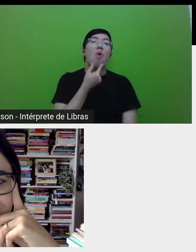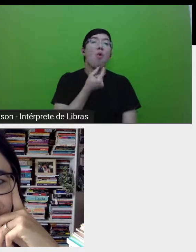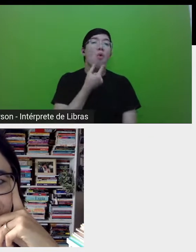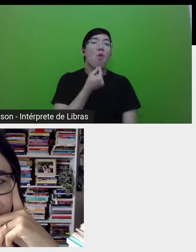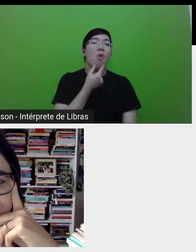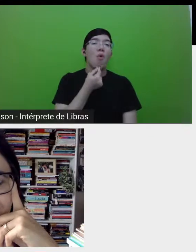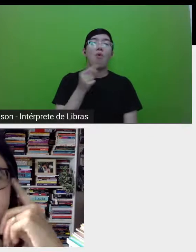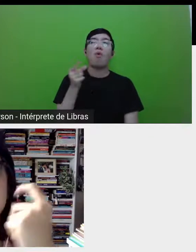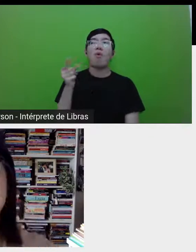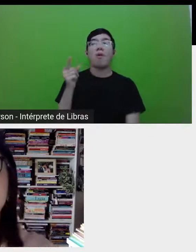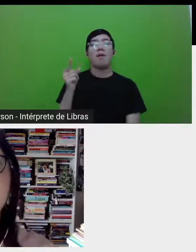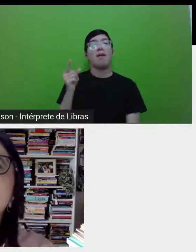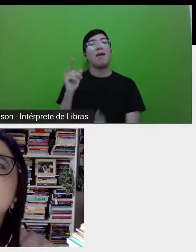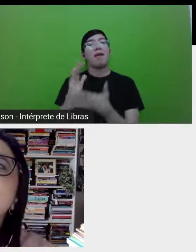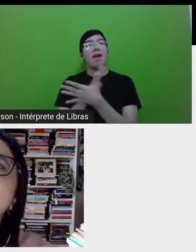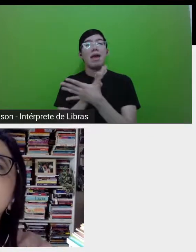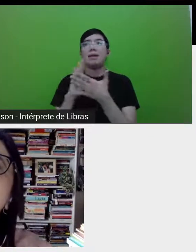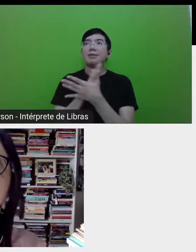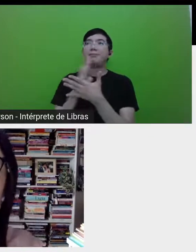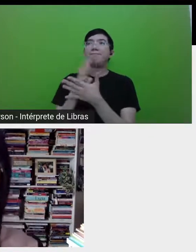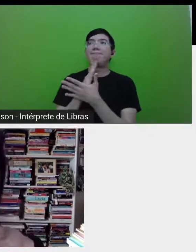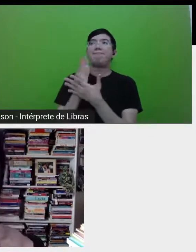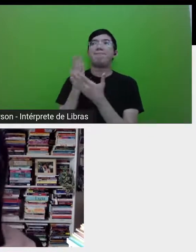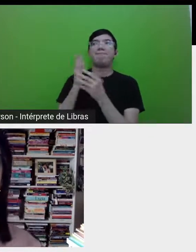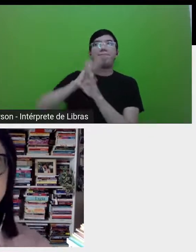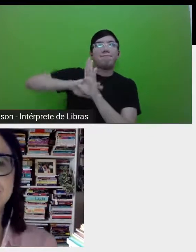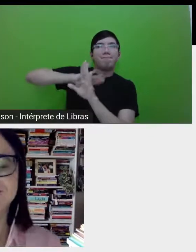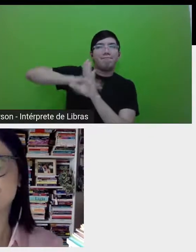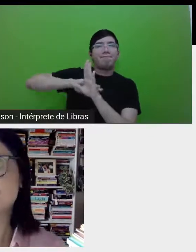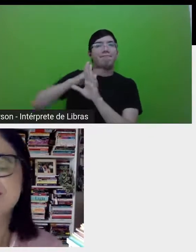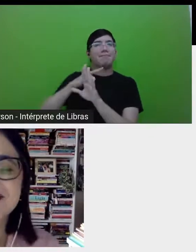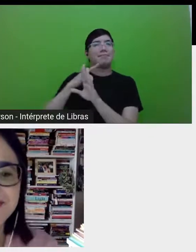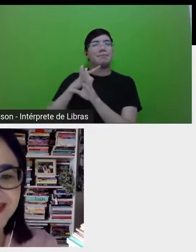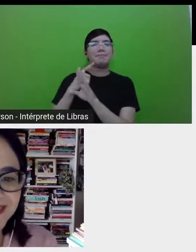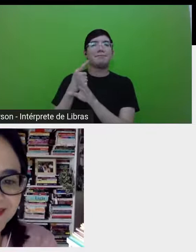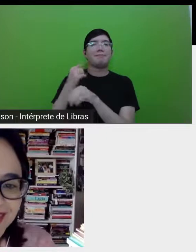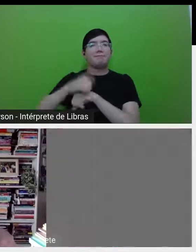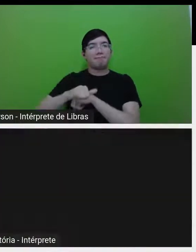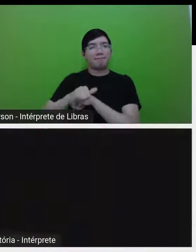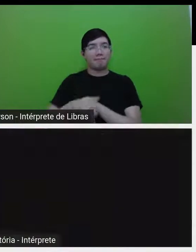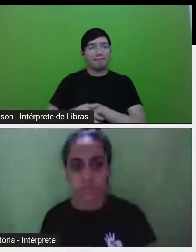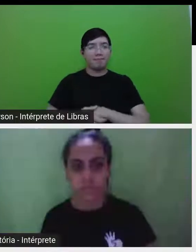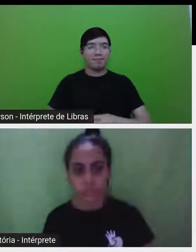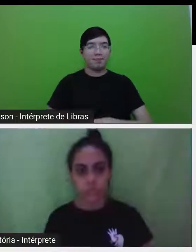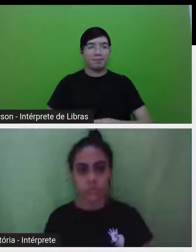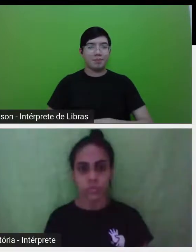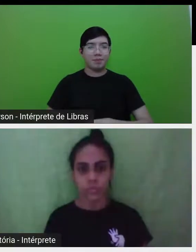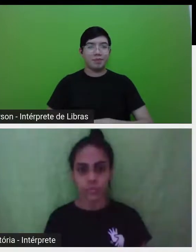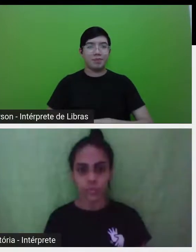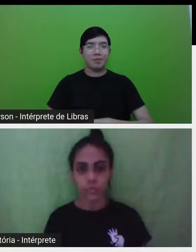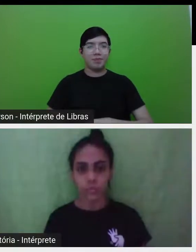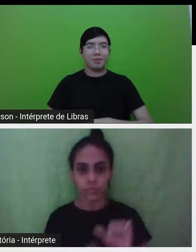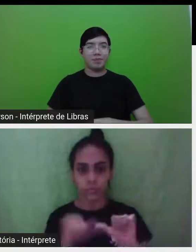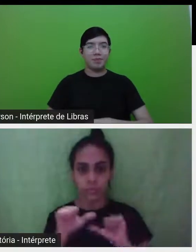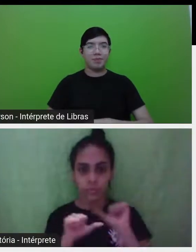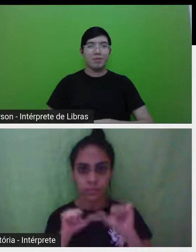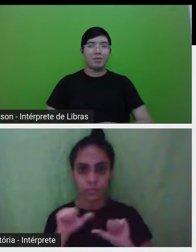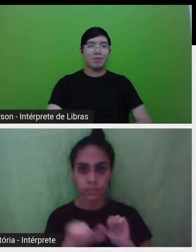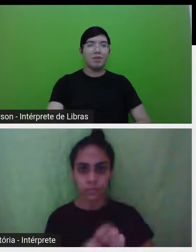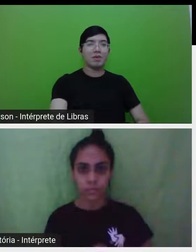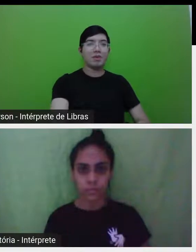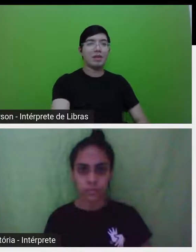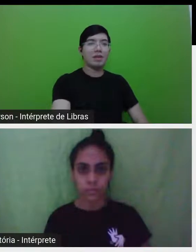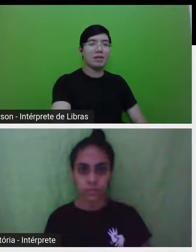situação. É, ontem eu encontrei uma amiga minha, não vou citar o nome,